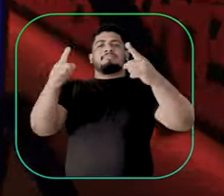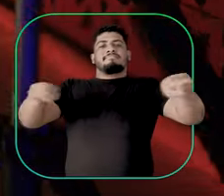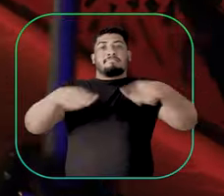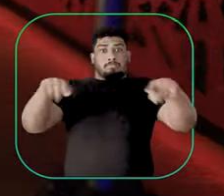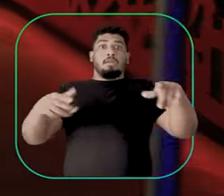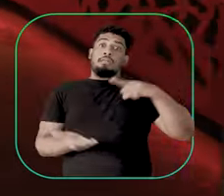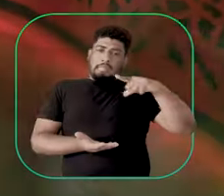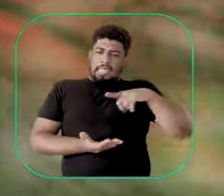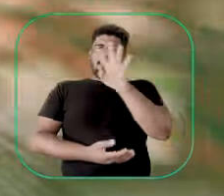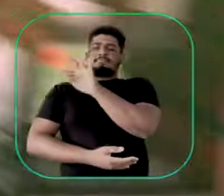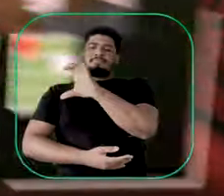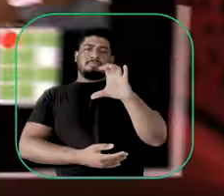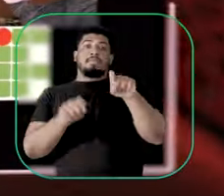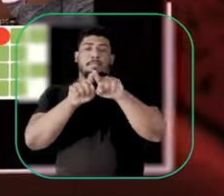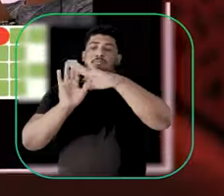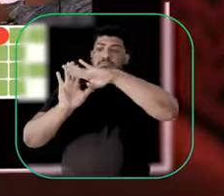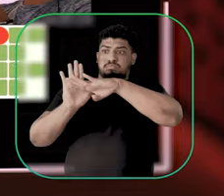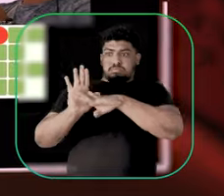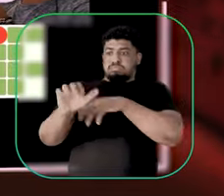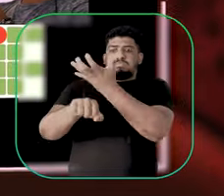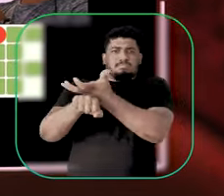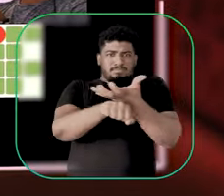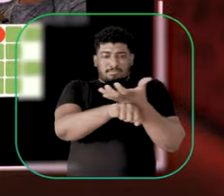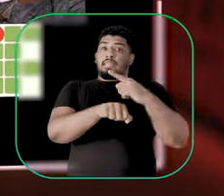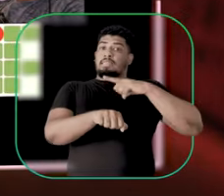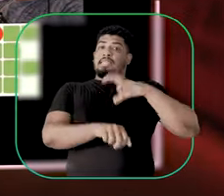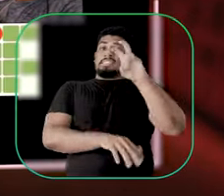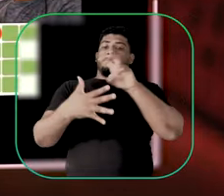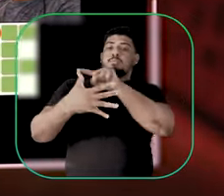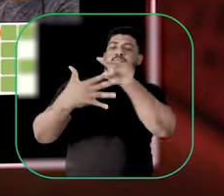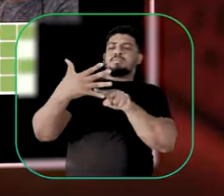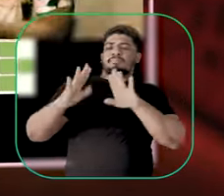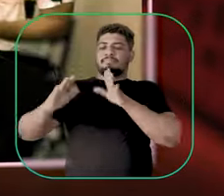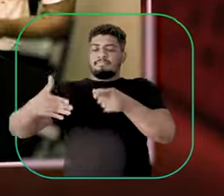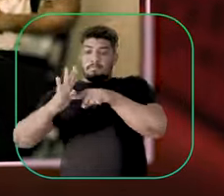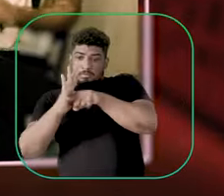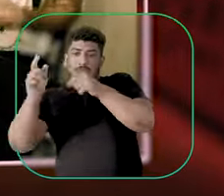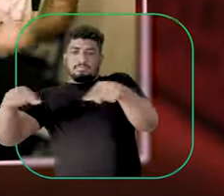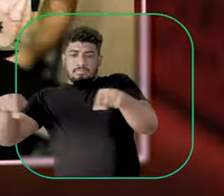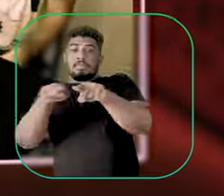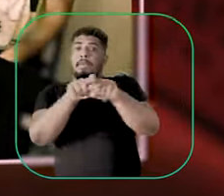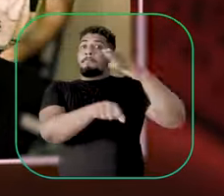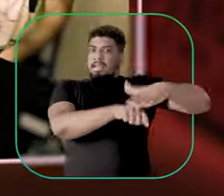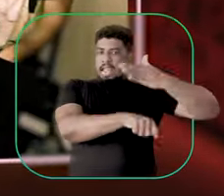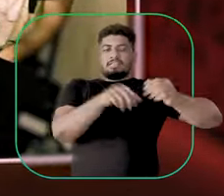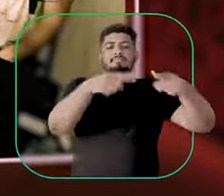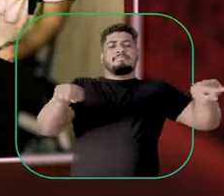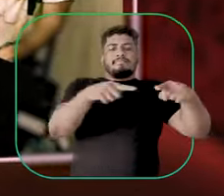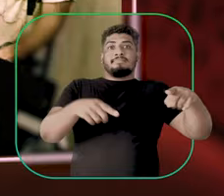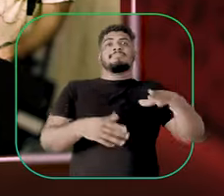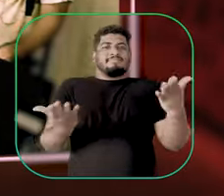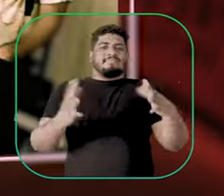curricular da pós conta com cinco componentes, voltados para a pesquisa musicológica e a prática musical. Nossos estudantes farão parte da big